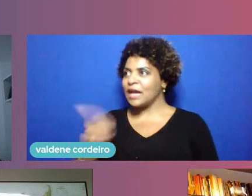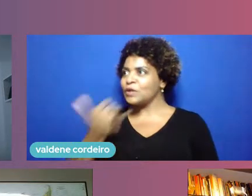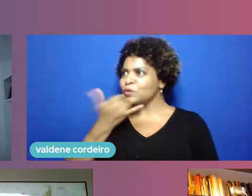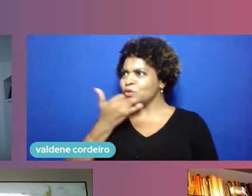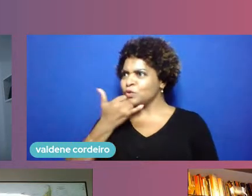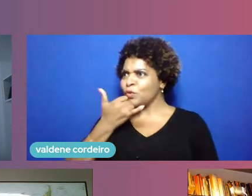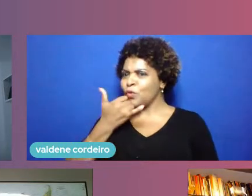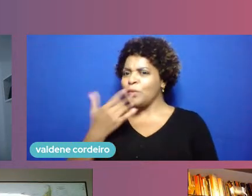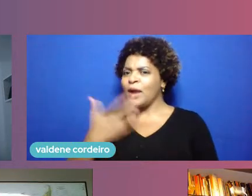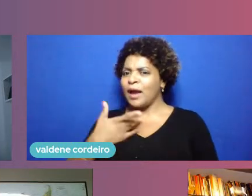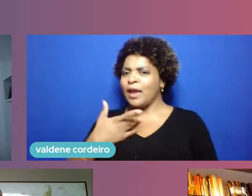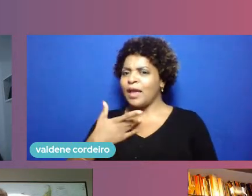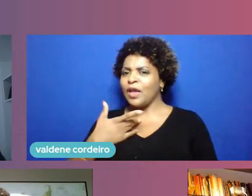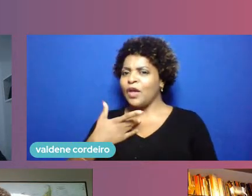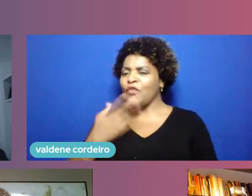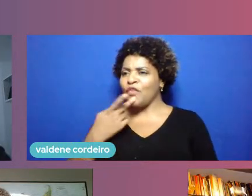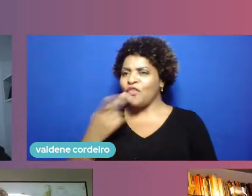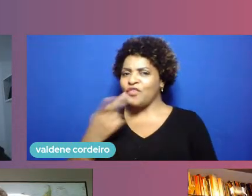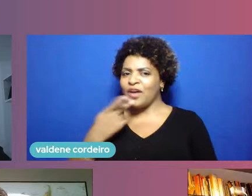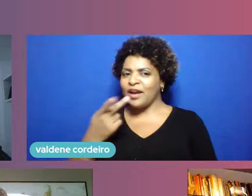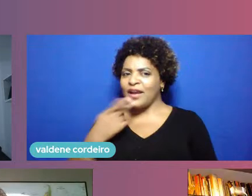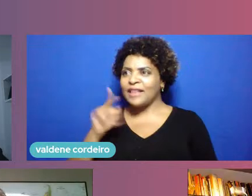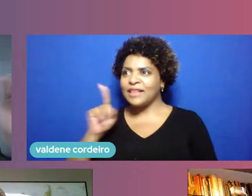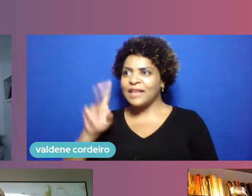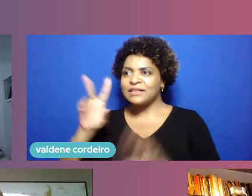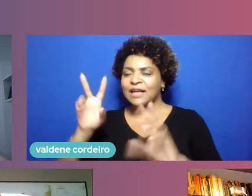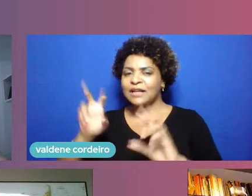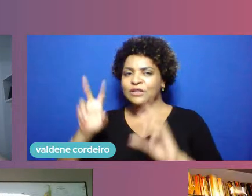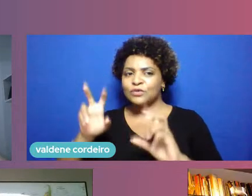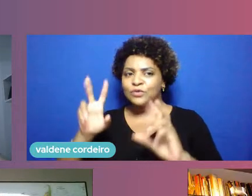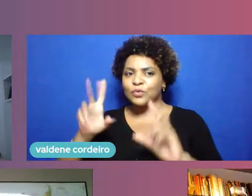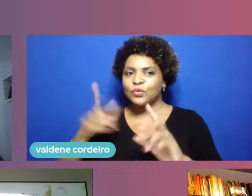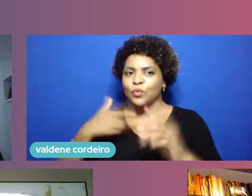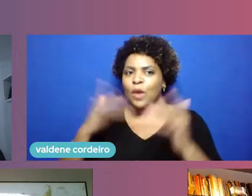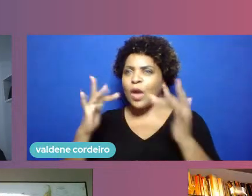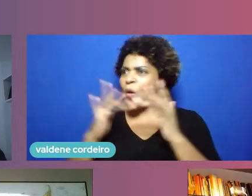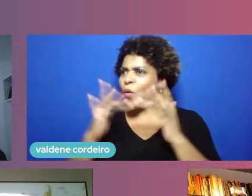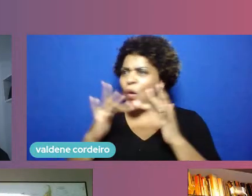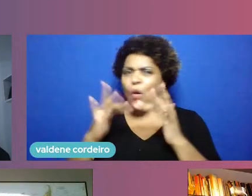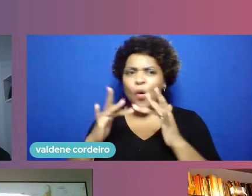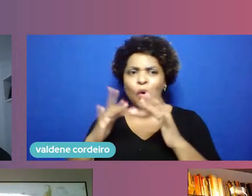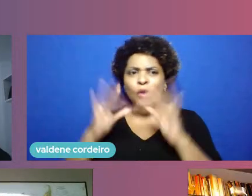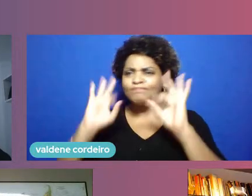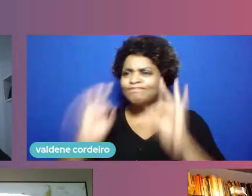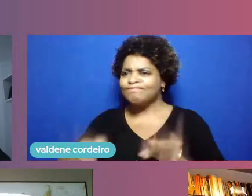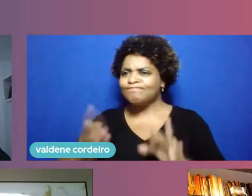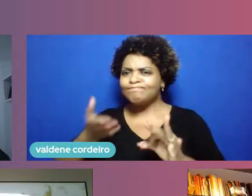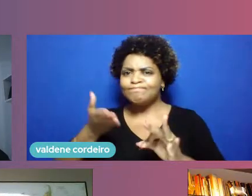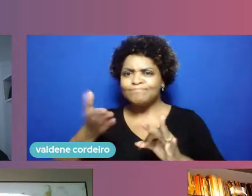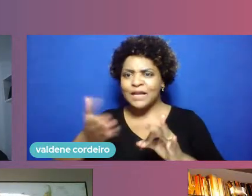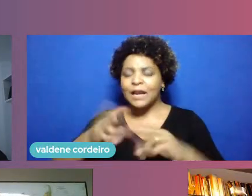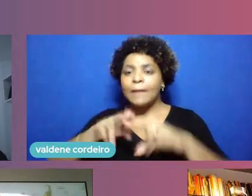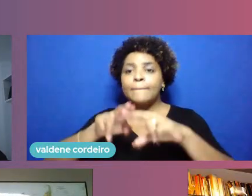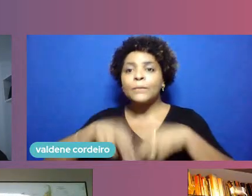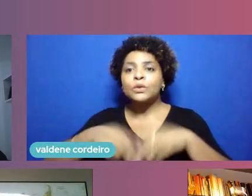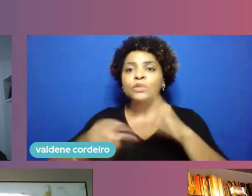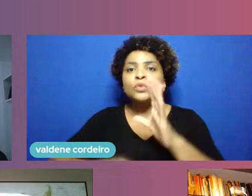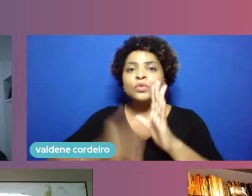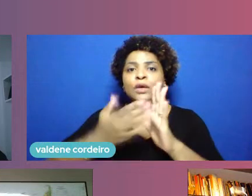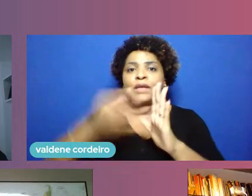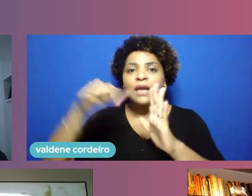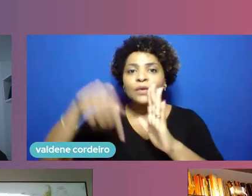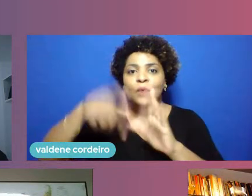mas a propósito desse assunto a gente concorda inteiramente e justamente para isso a gente está criando agora provavelmente nesse mês ainda